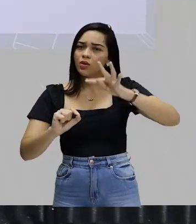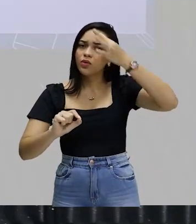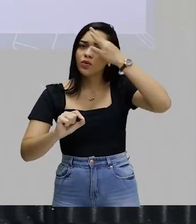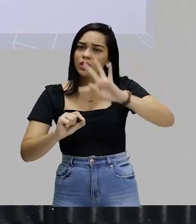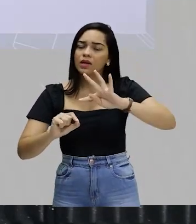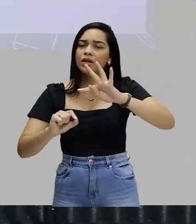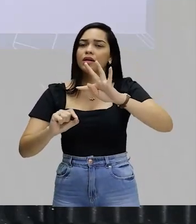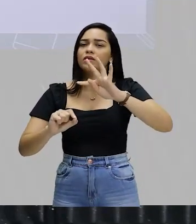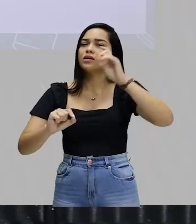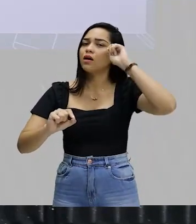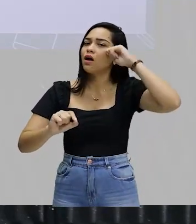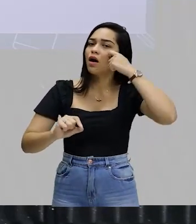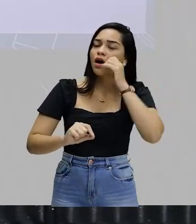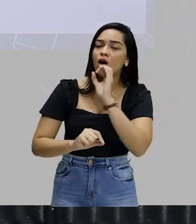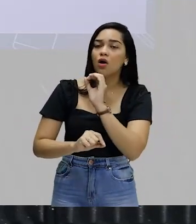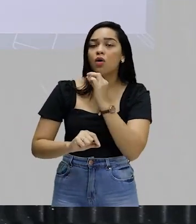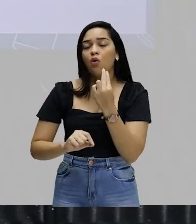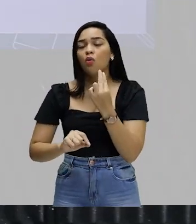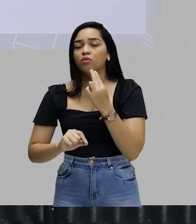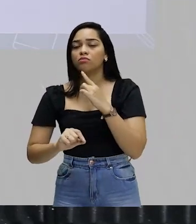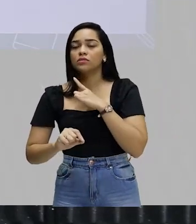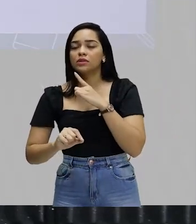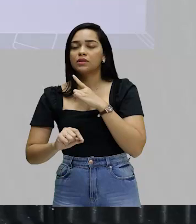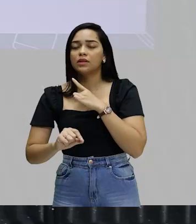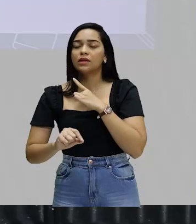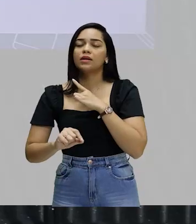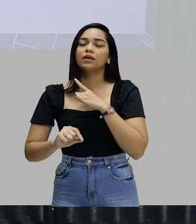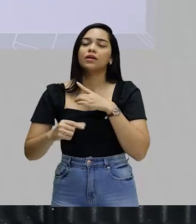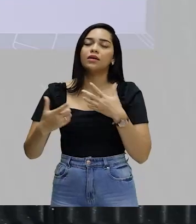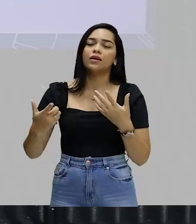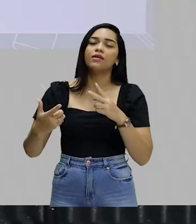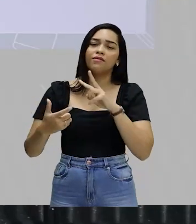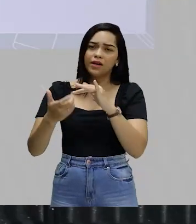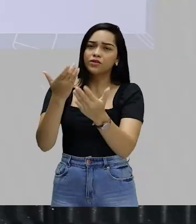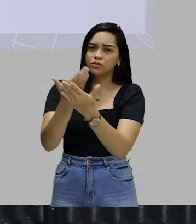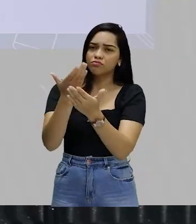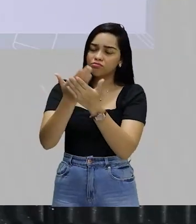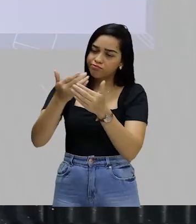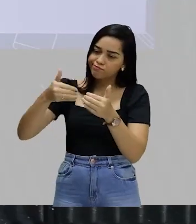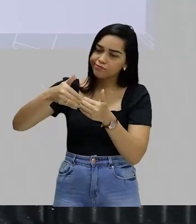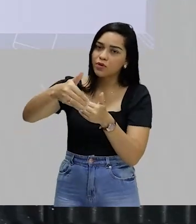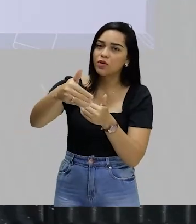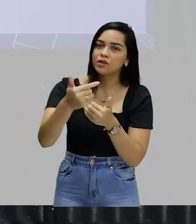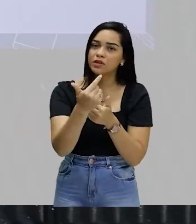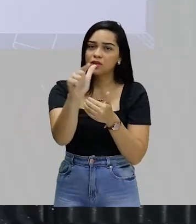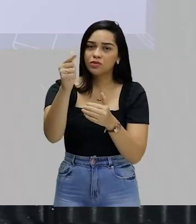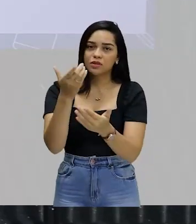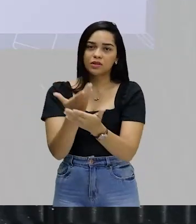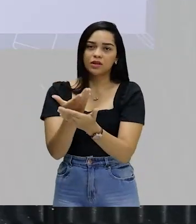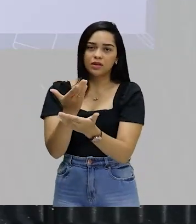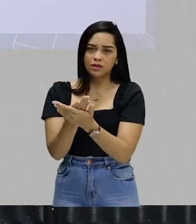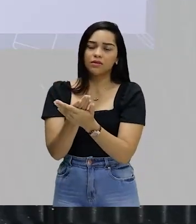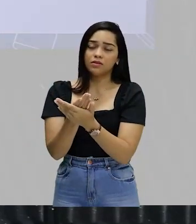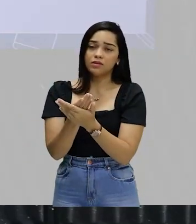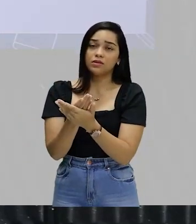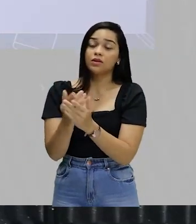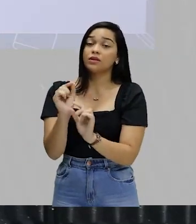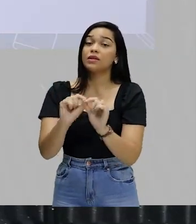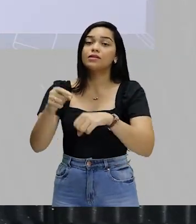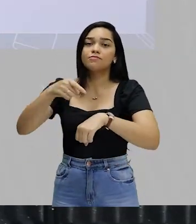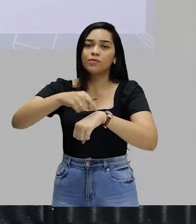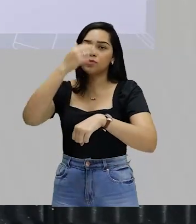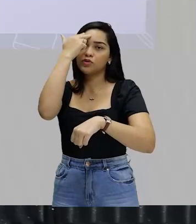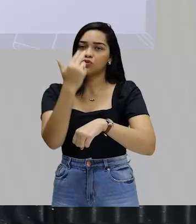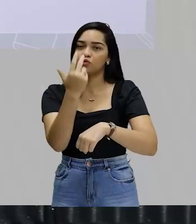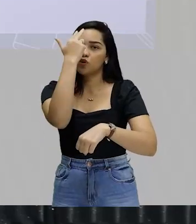raciais ou raciológicas, que a gente ainda vai ver lá na frente, nas próximas aulas, é desse momento